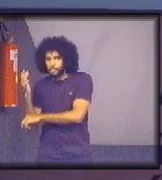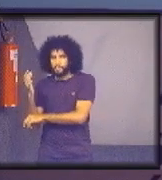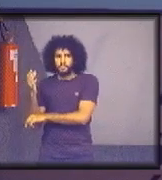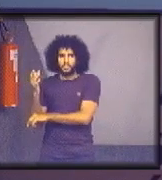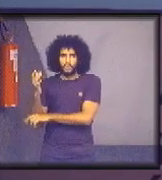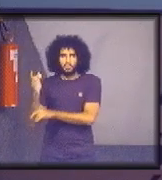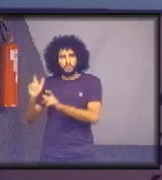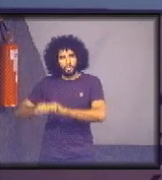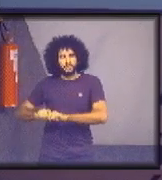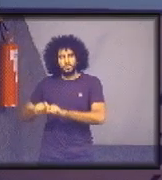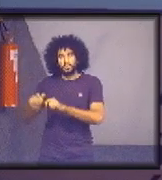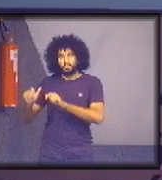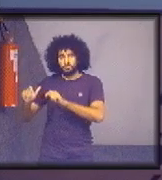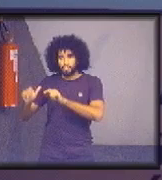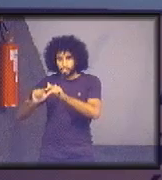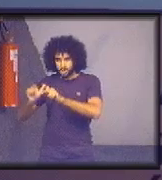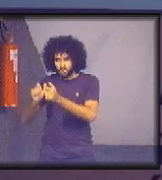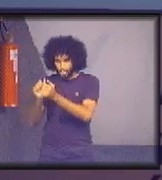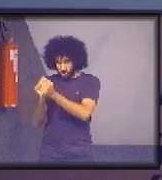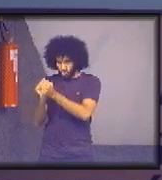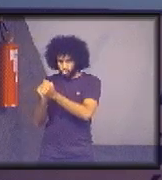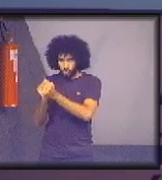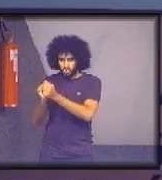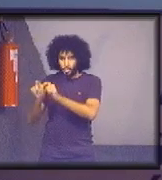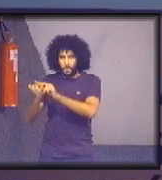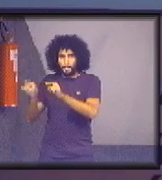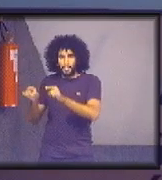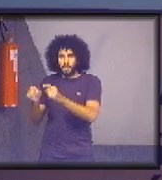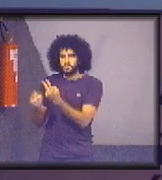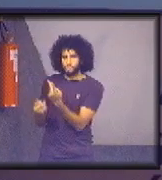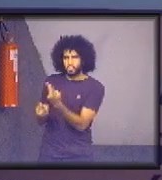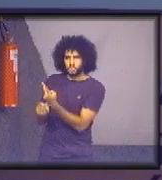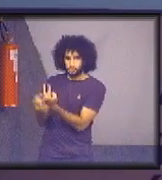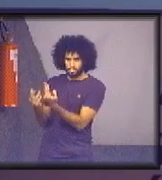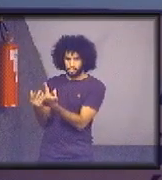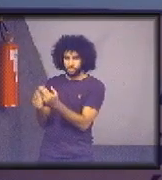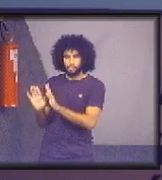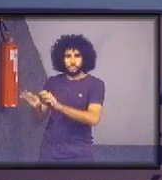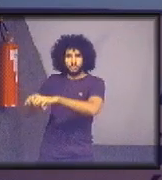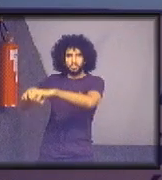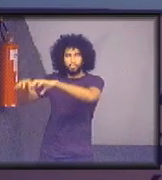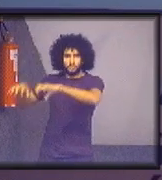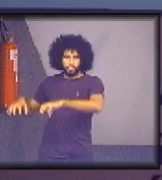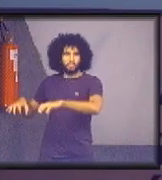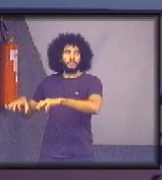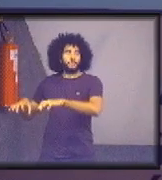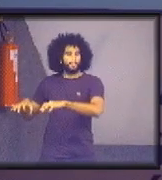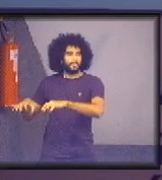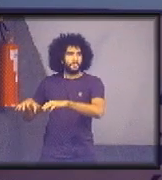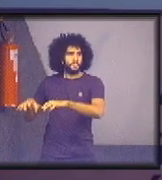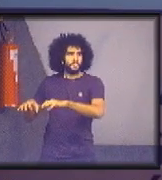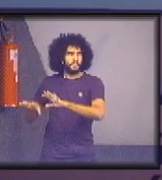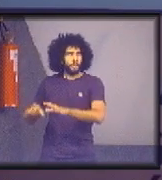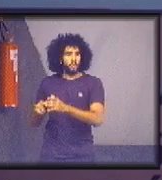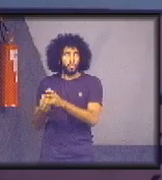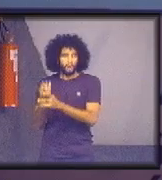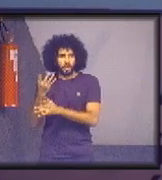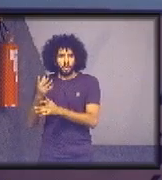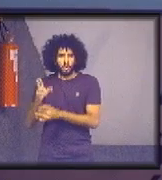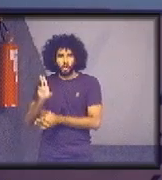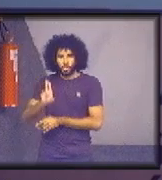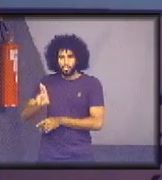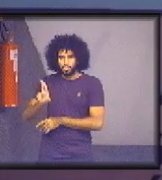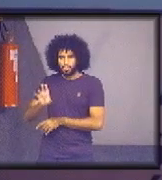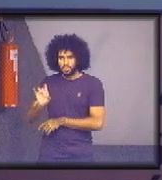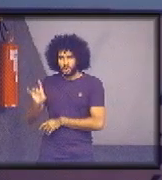trabalhar de forma conjunta numa mesma unidade, mas, necessariamente, o ato normativo que criou essas unidades com suas atribuições, aquilo